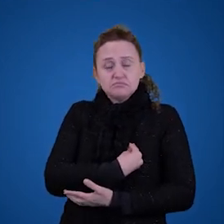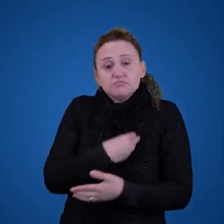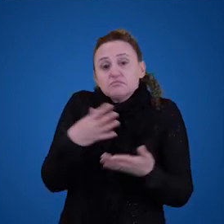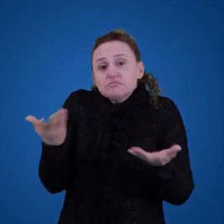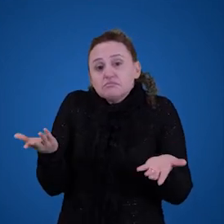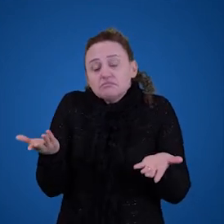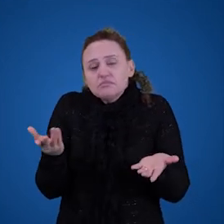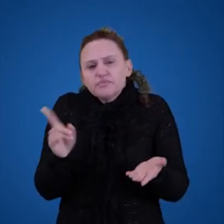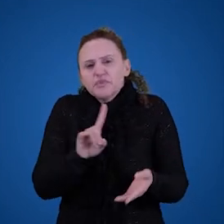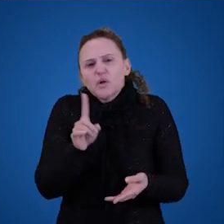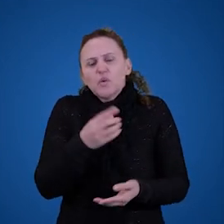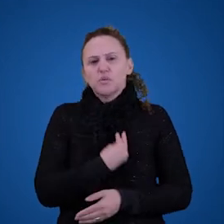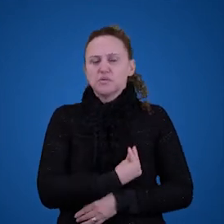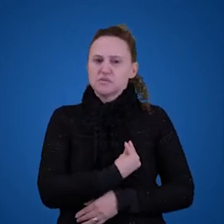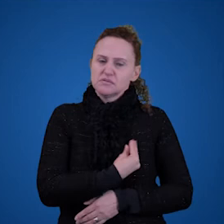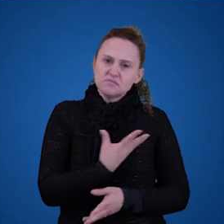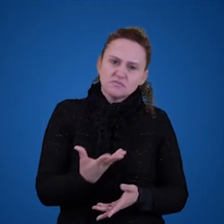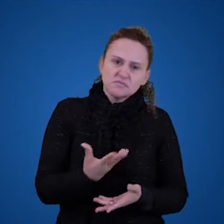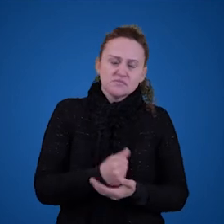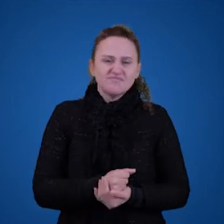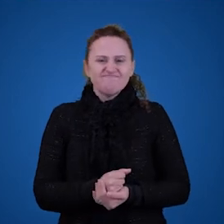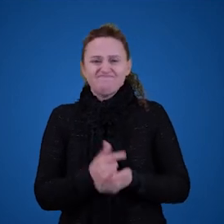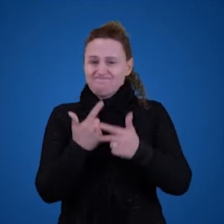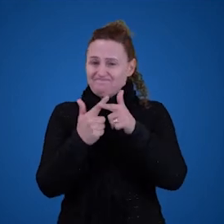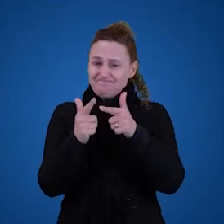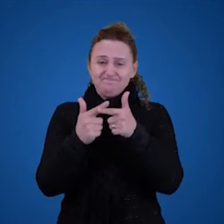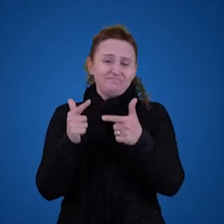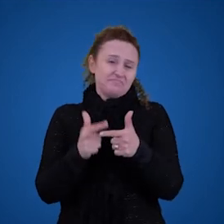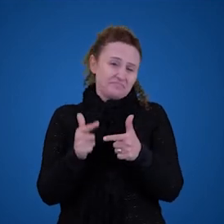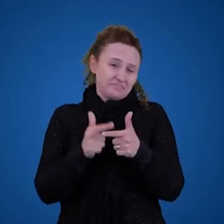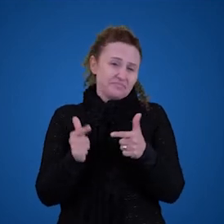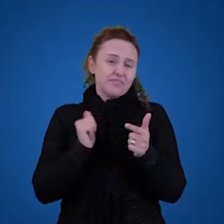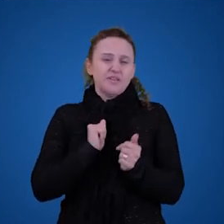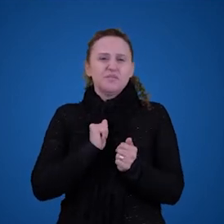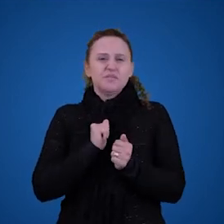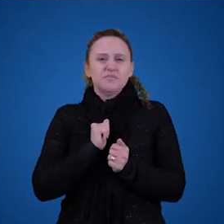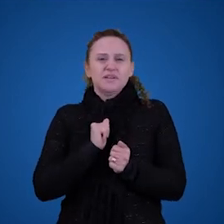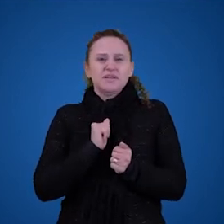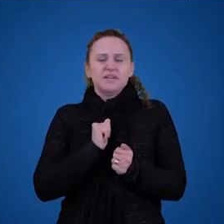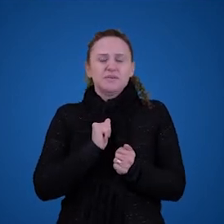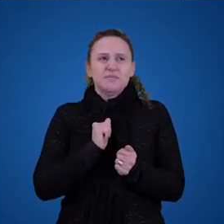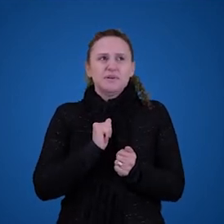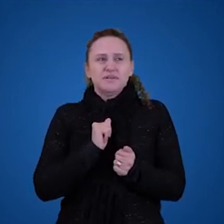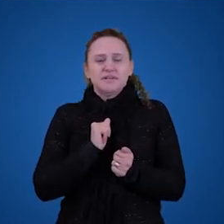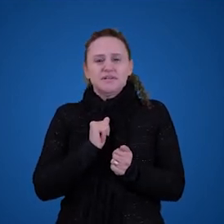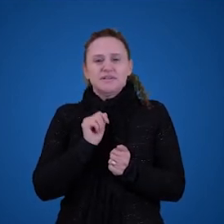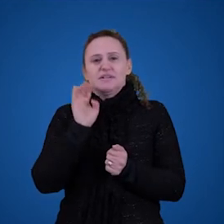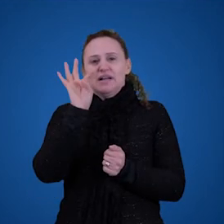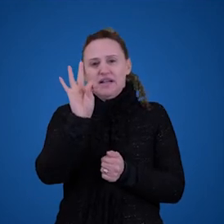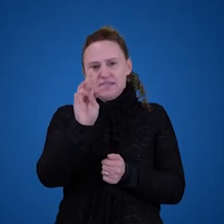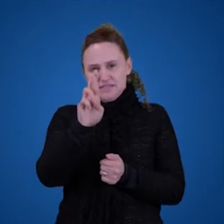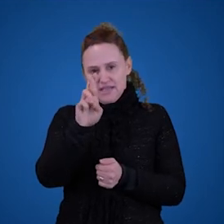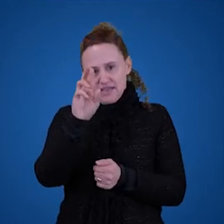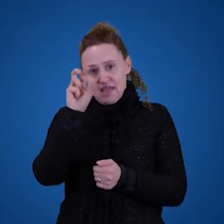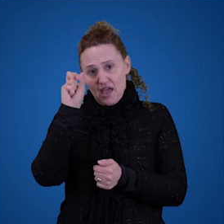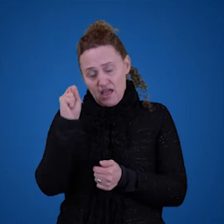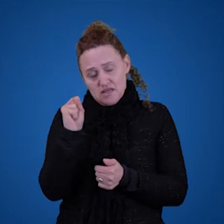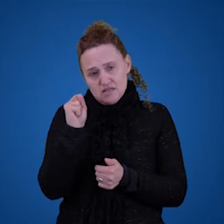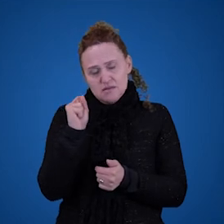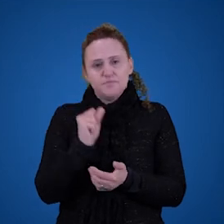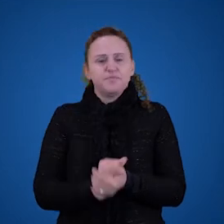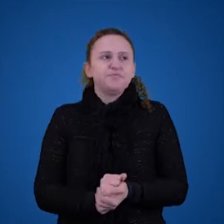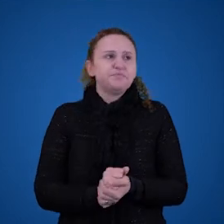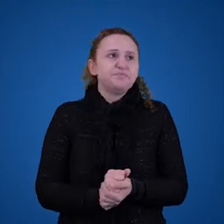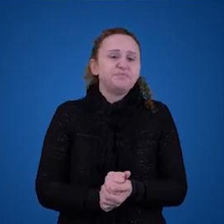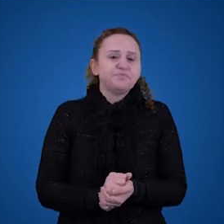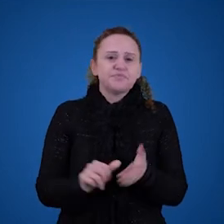Então, qual que o problema com essas duas hipóteses, né? Para tentar salvar TRS aplicado a termos singulares. Então, primeiro problema,